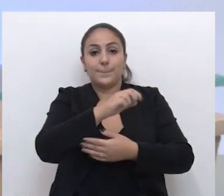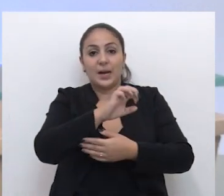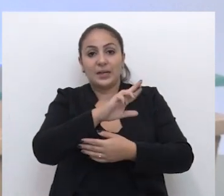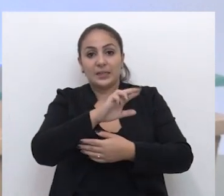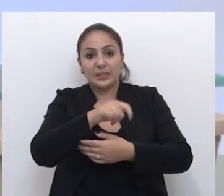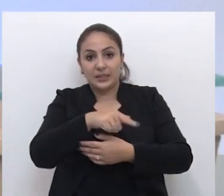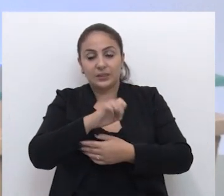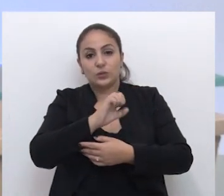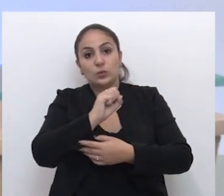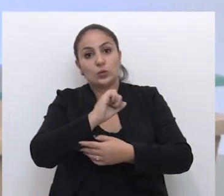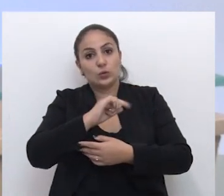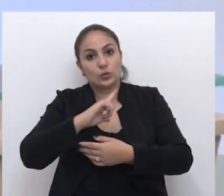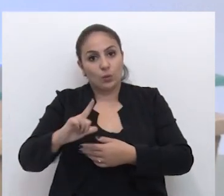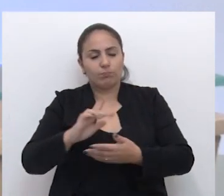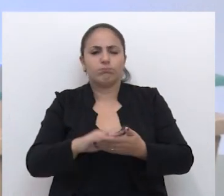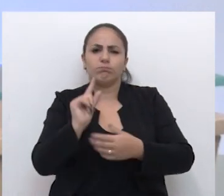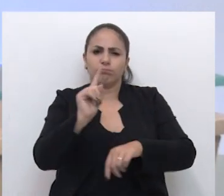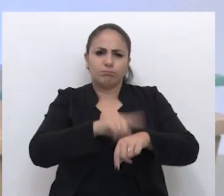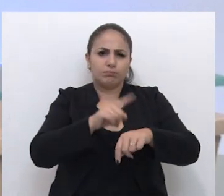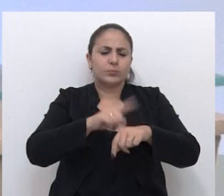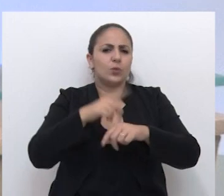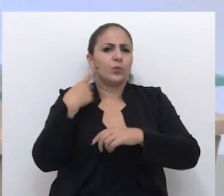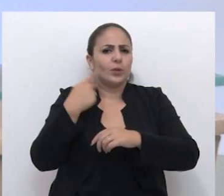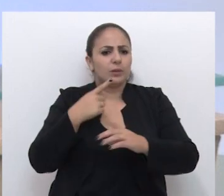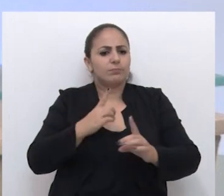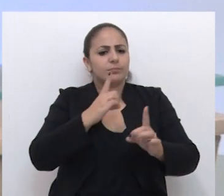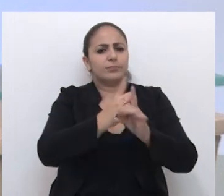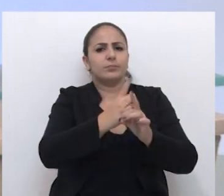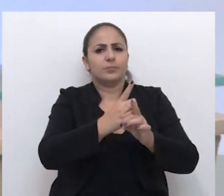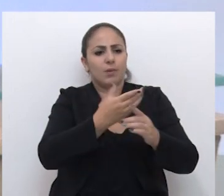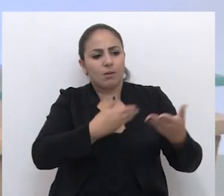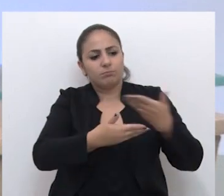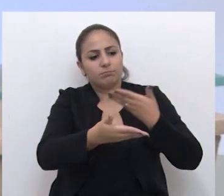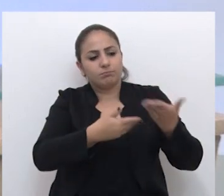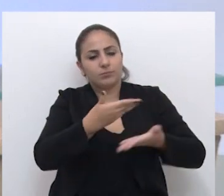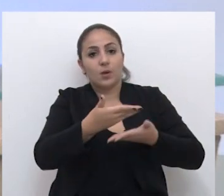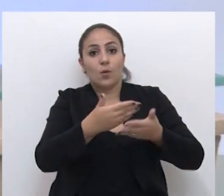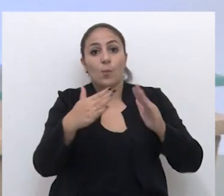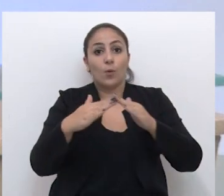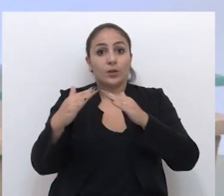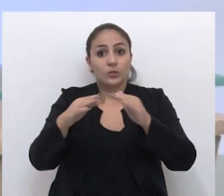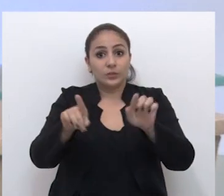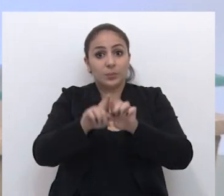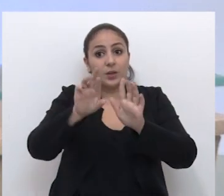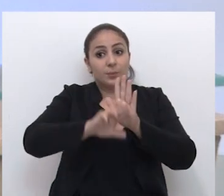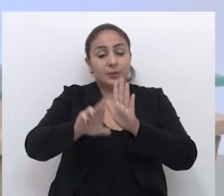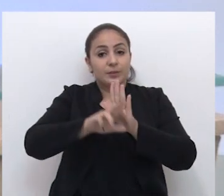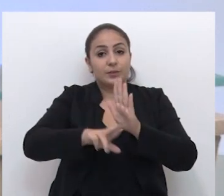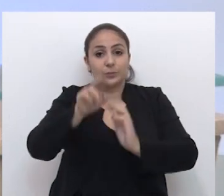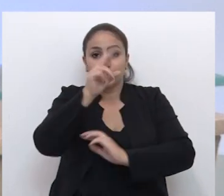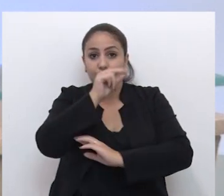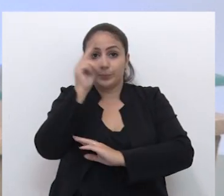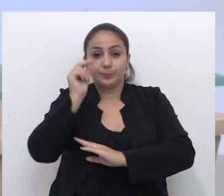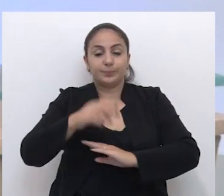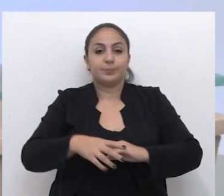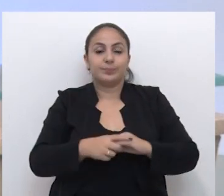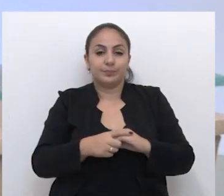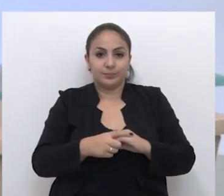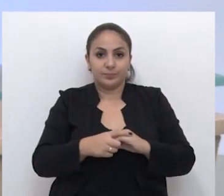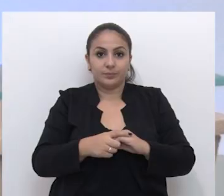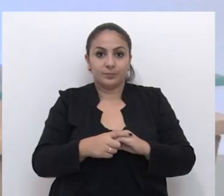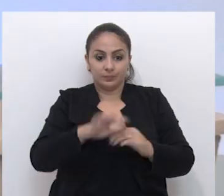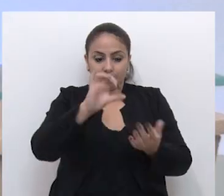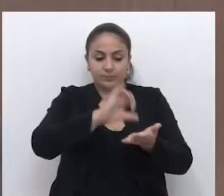Sol. Recentemente, o parlamentar intermediou um encontro dos moradores com os representantes do Poder